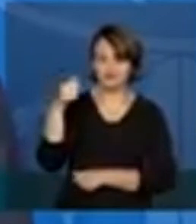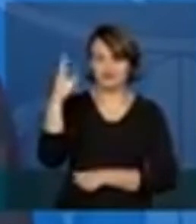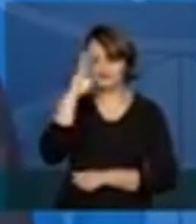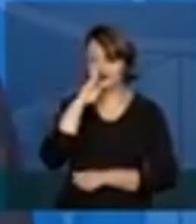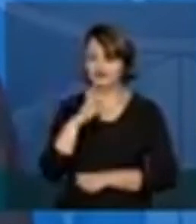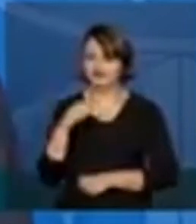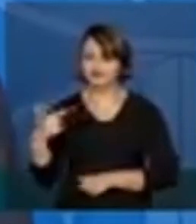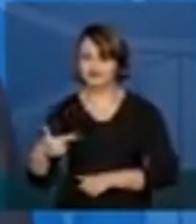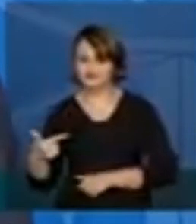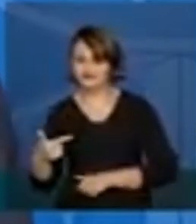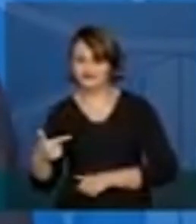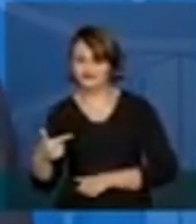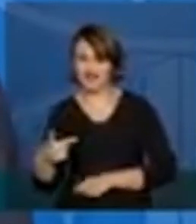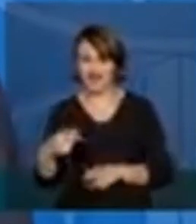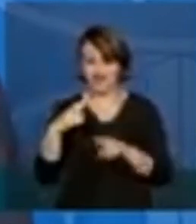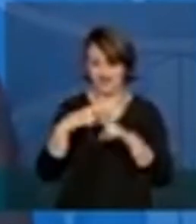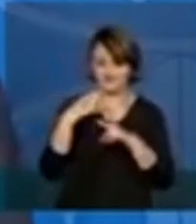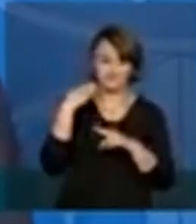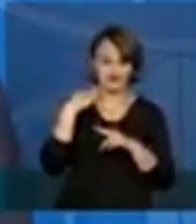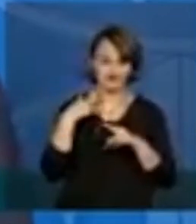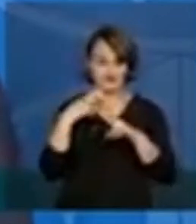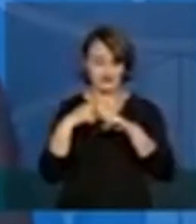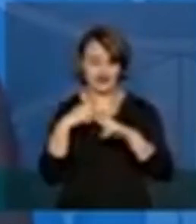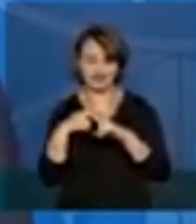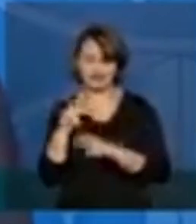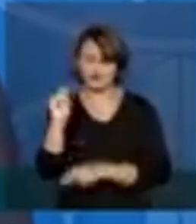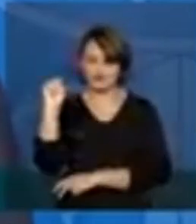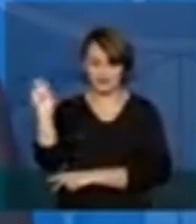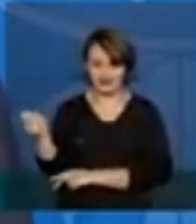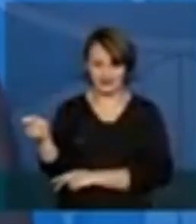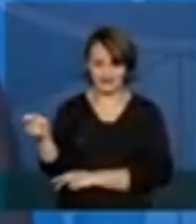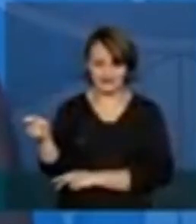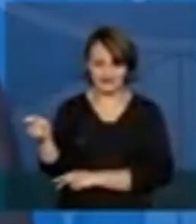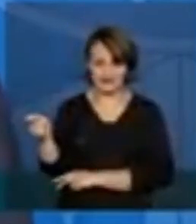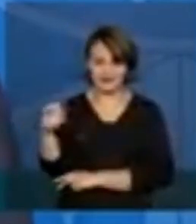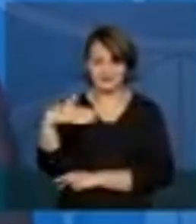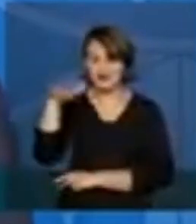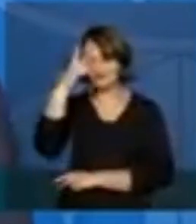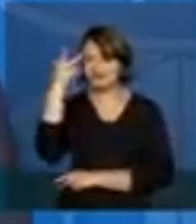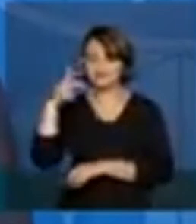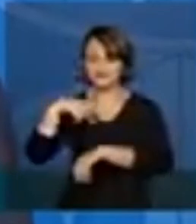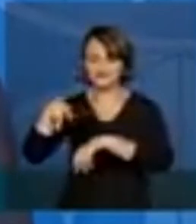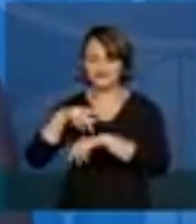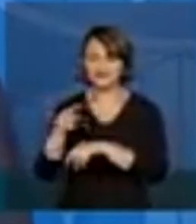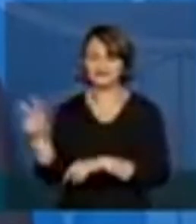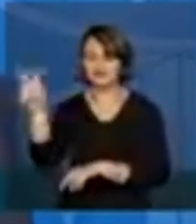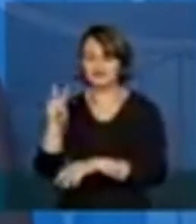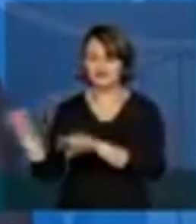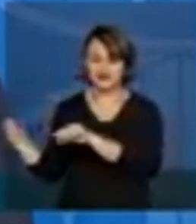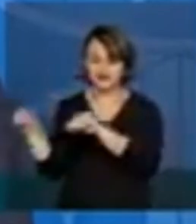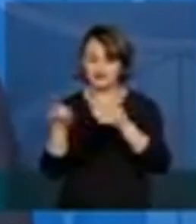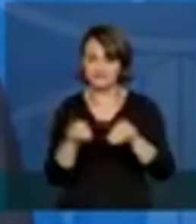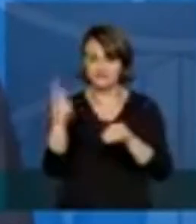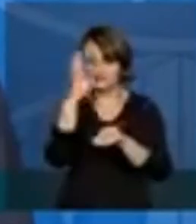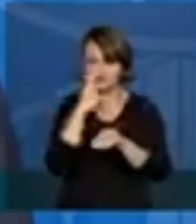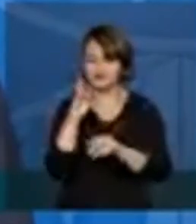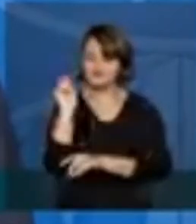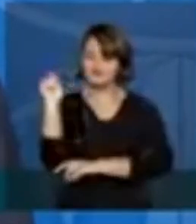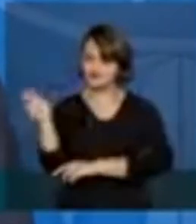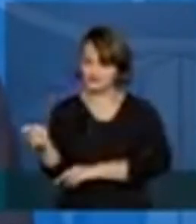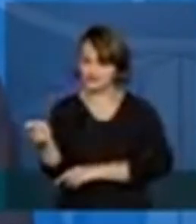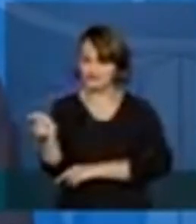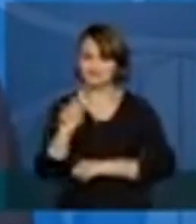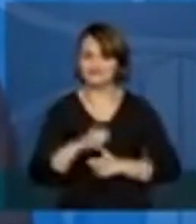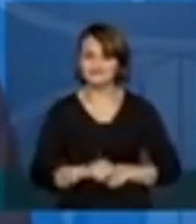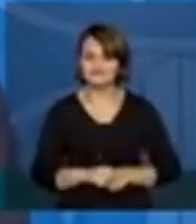A Caixa Econômica Federal está pagando mais venezuelanos do que brasileiros. E nós fomos